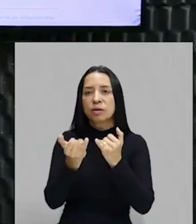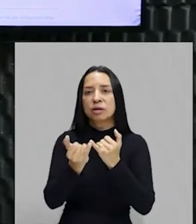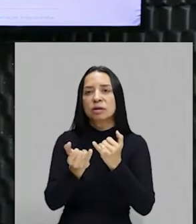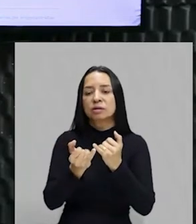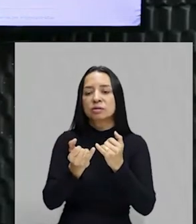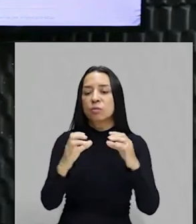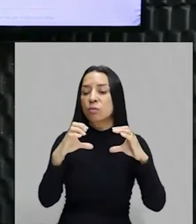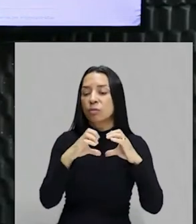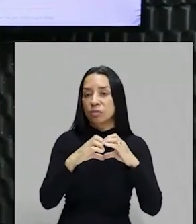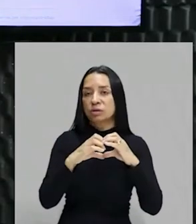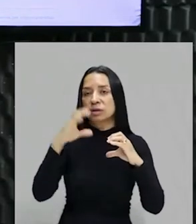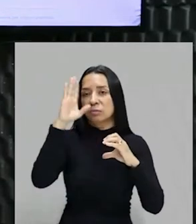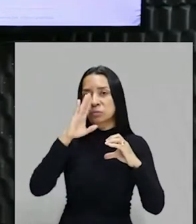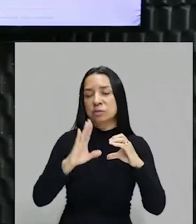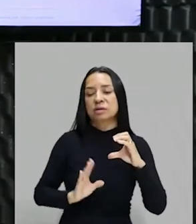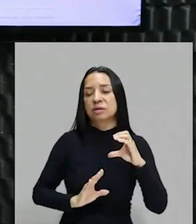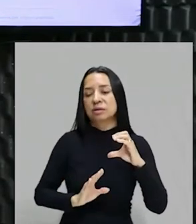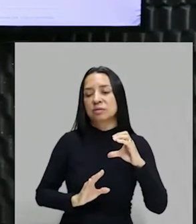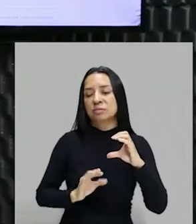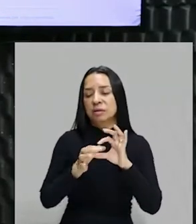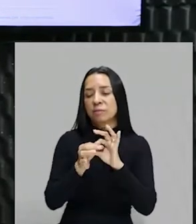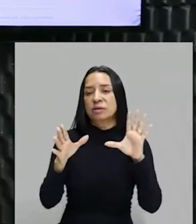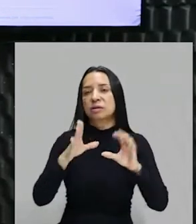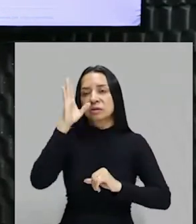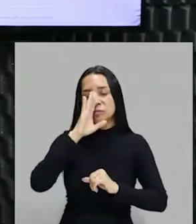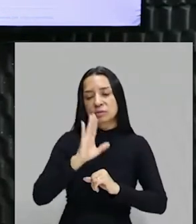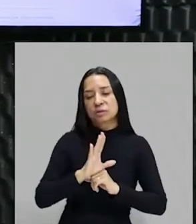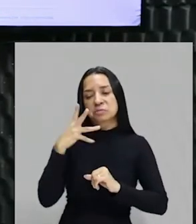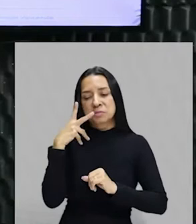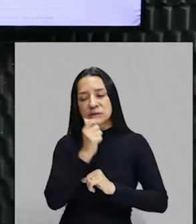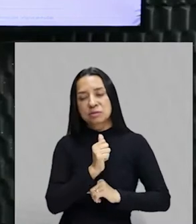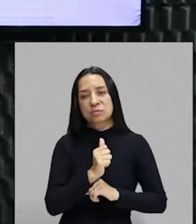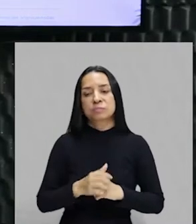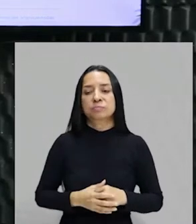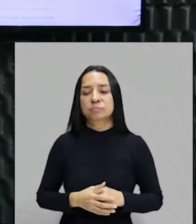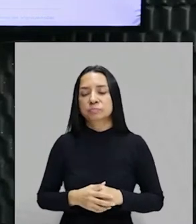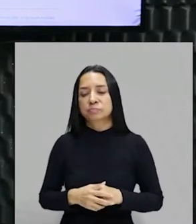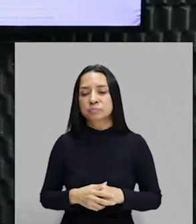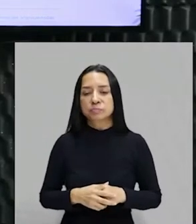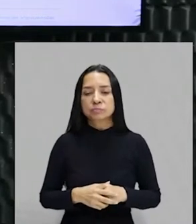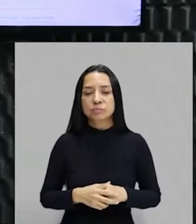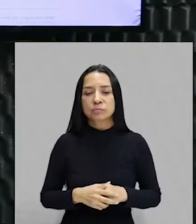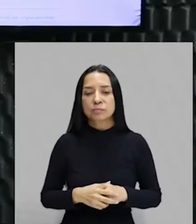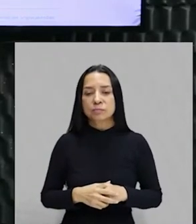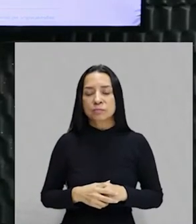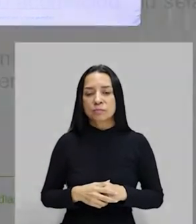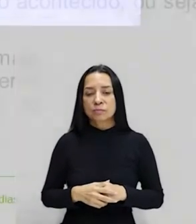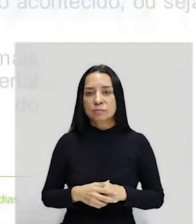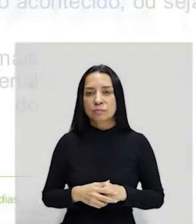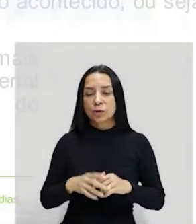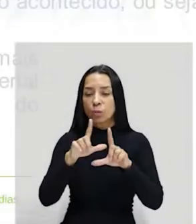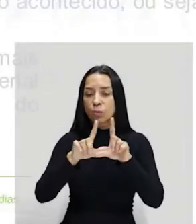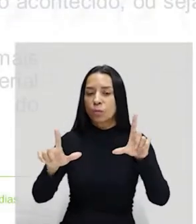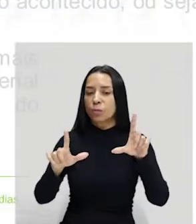Coração do Brasil, a independência do Brasil. Olha que lindo, gente, que fofo. O quadro, na verdade, é o quê? Ele não